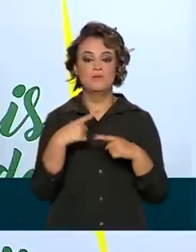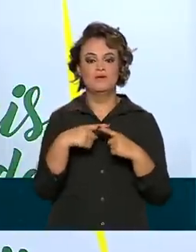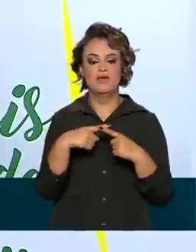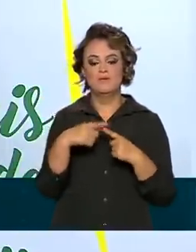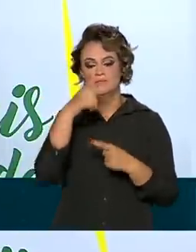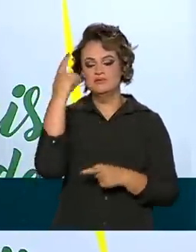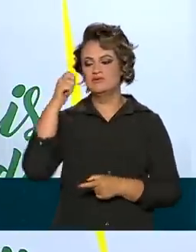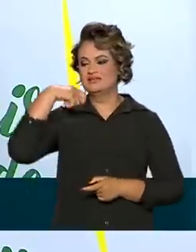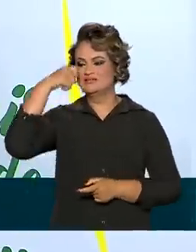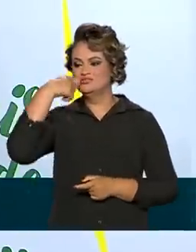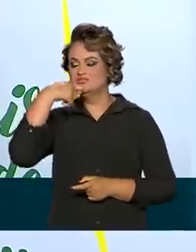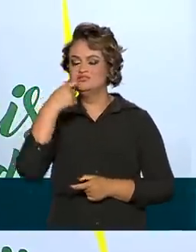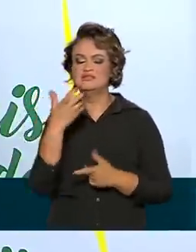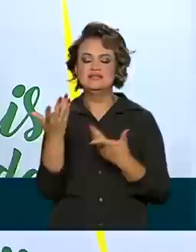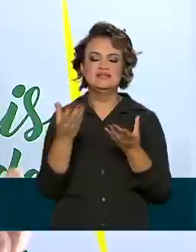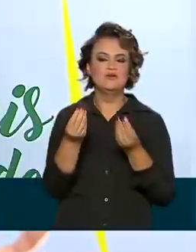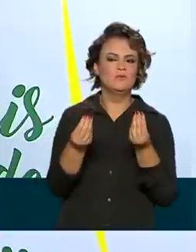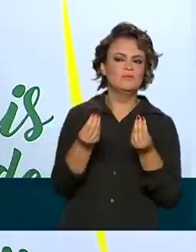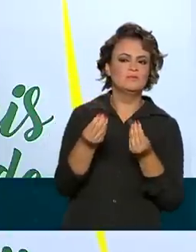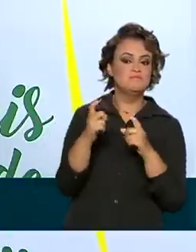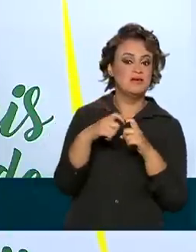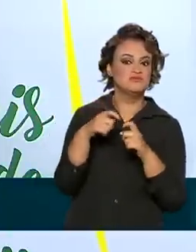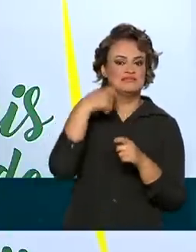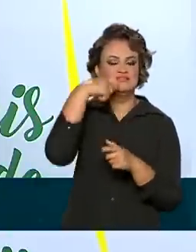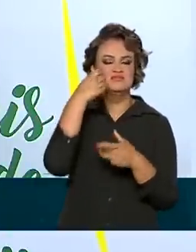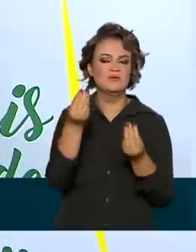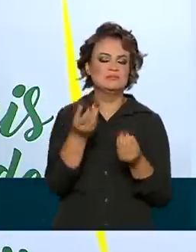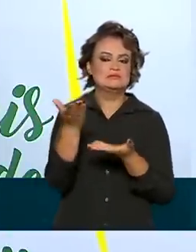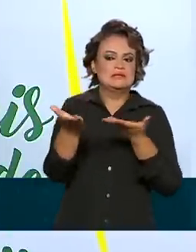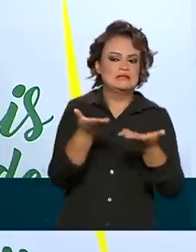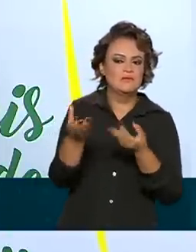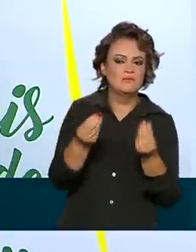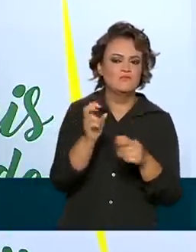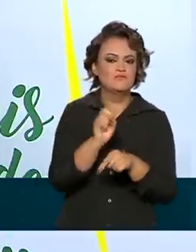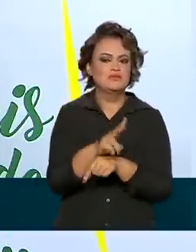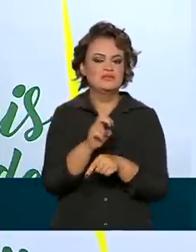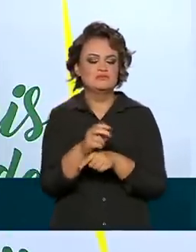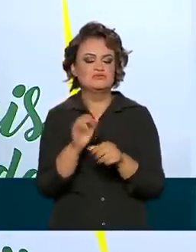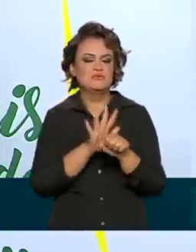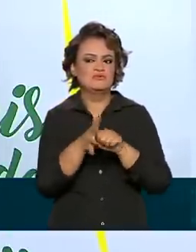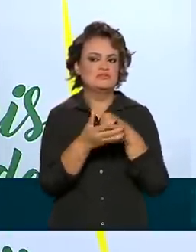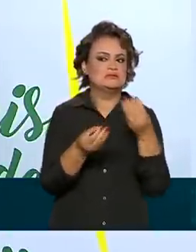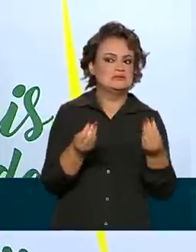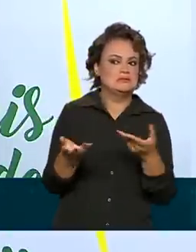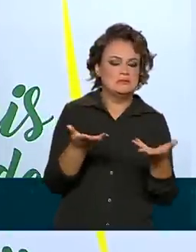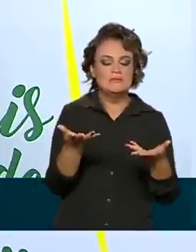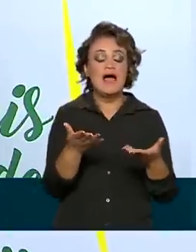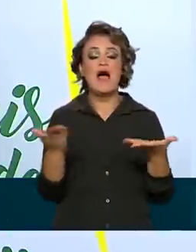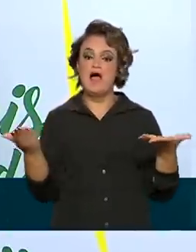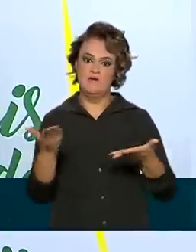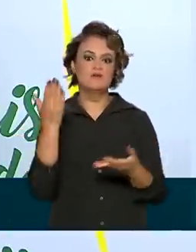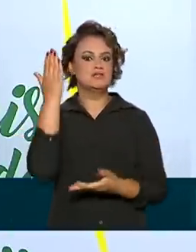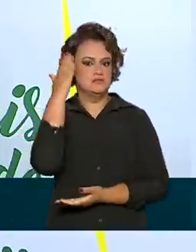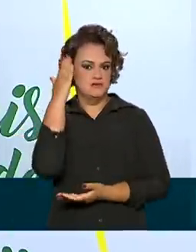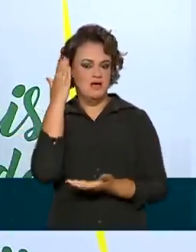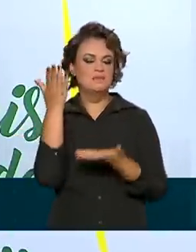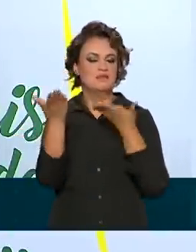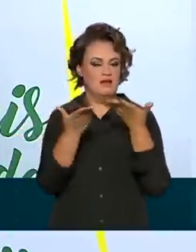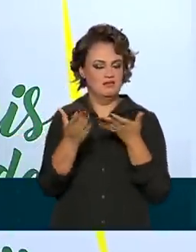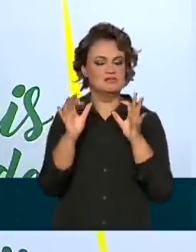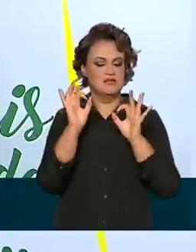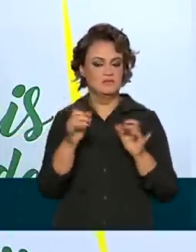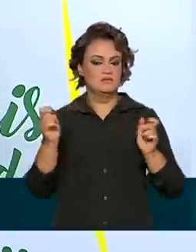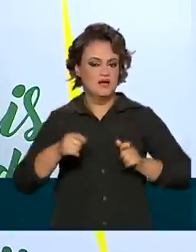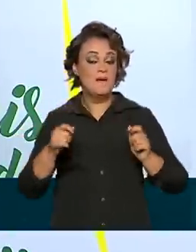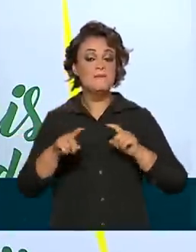não sabiam exatamente como atender, como lidar com o vírus. Agora a gente já está numa outra fase, mas a gente